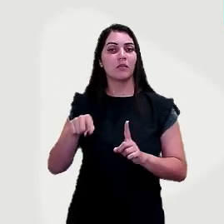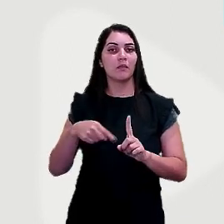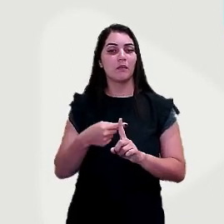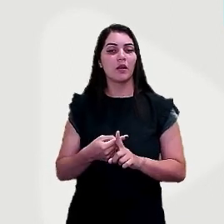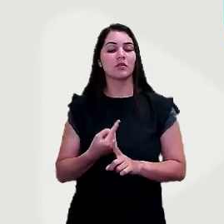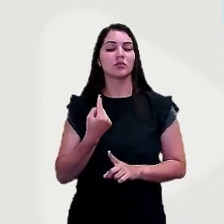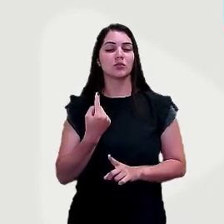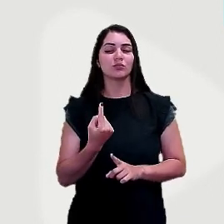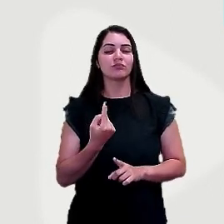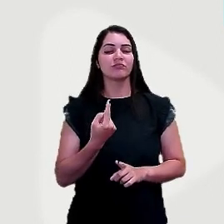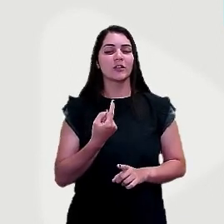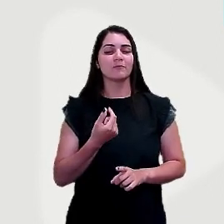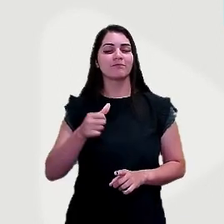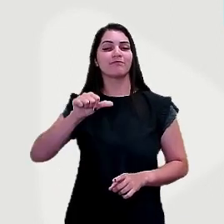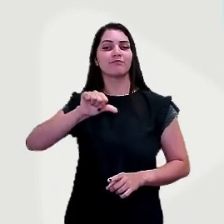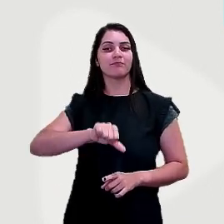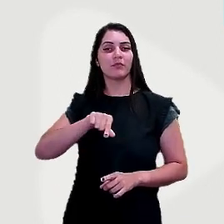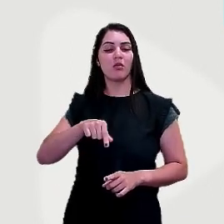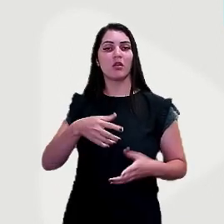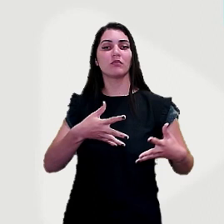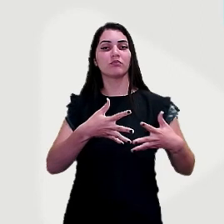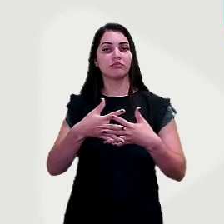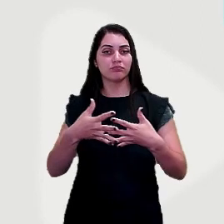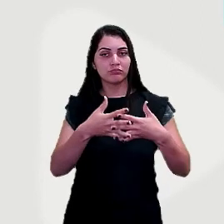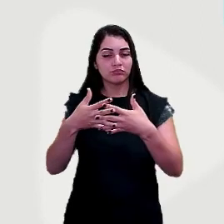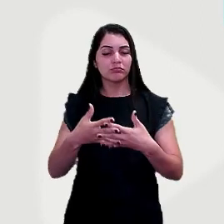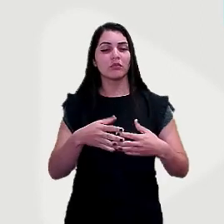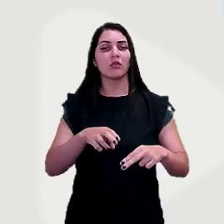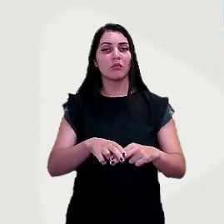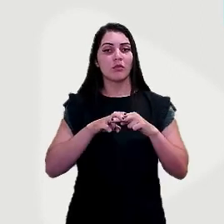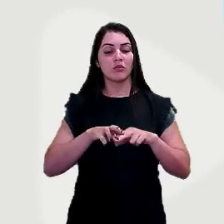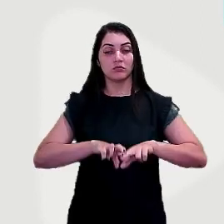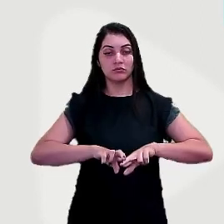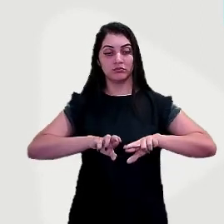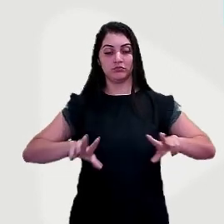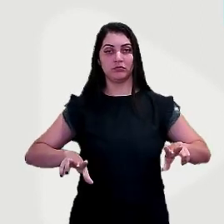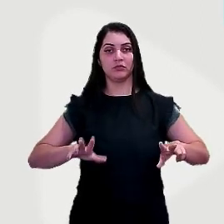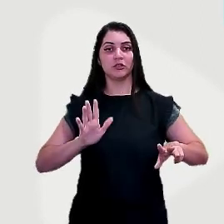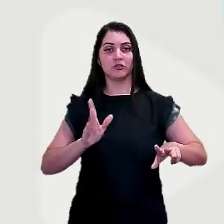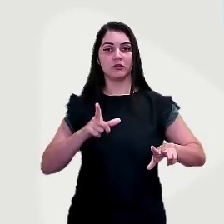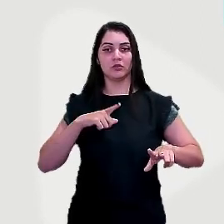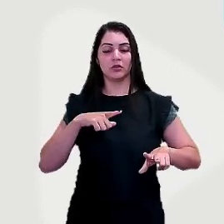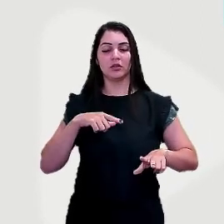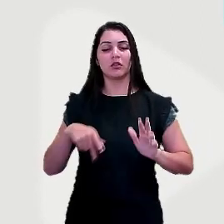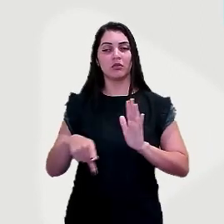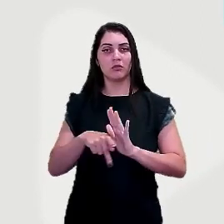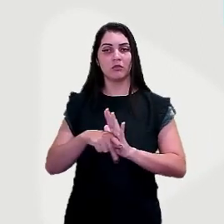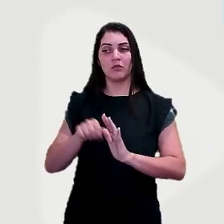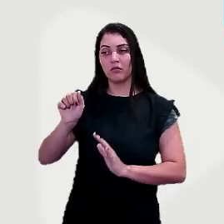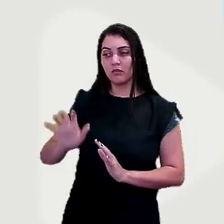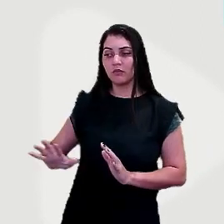questão que vai agravar a situação de conflitos por conta já das diferenças que já existem no próprio